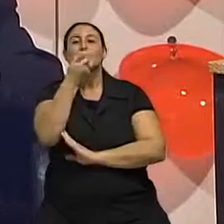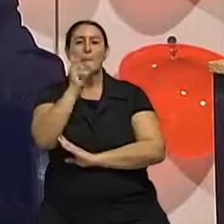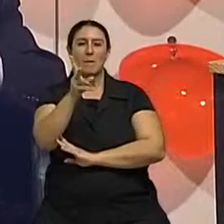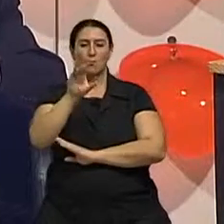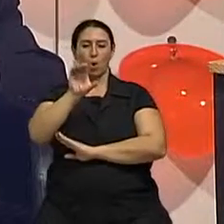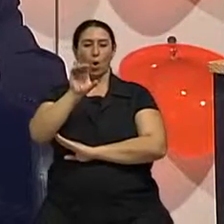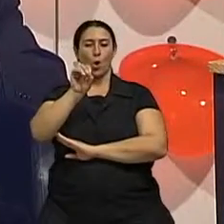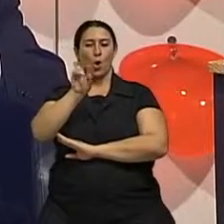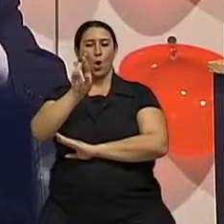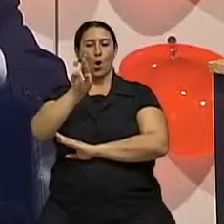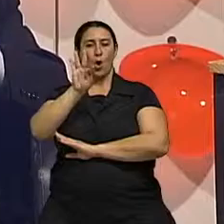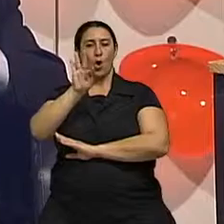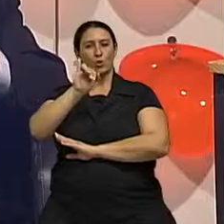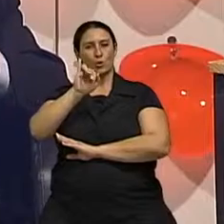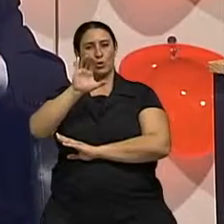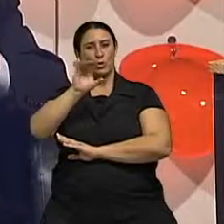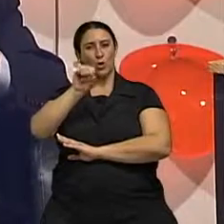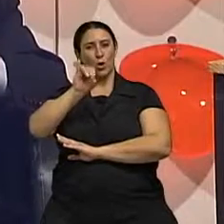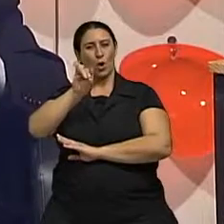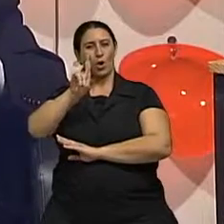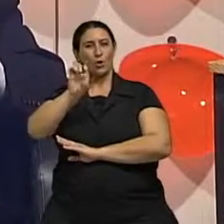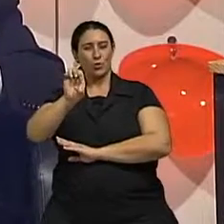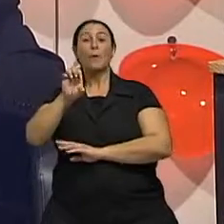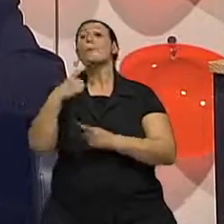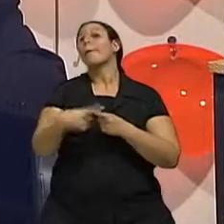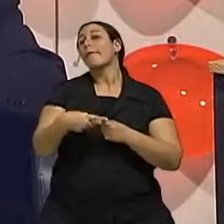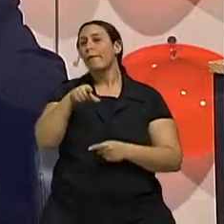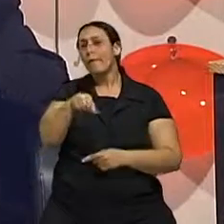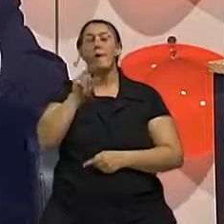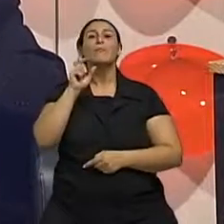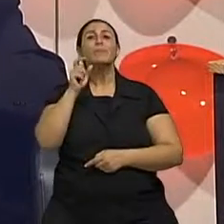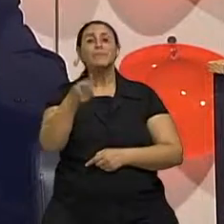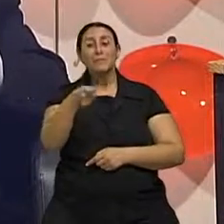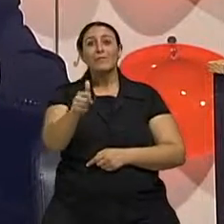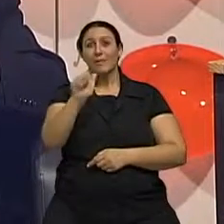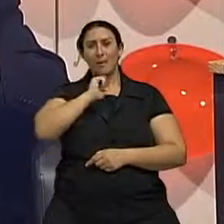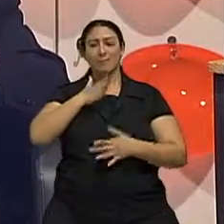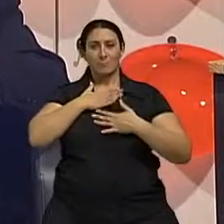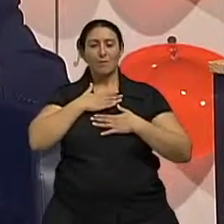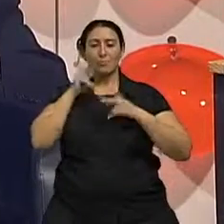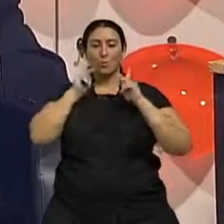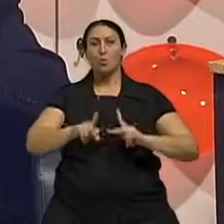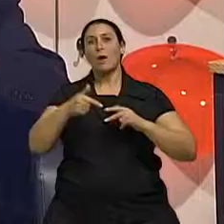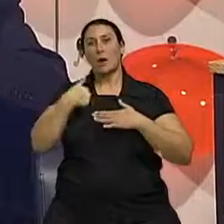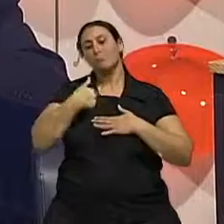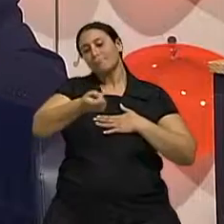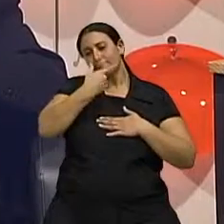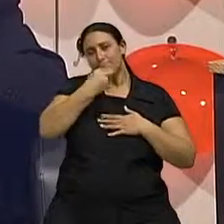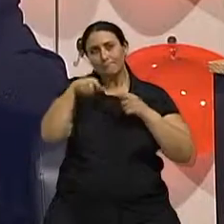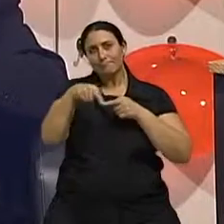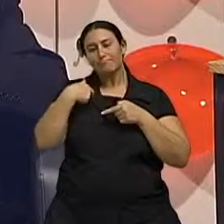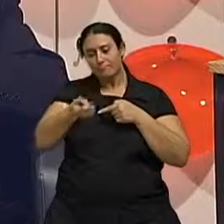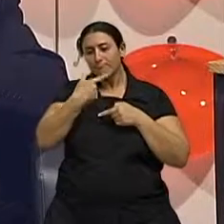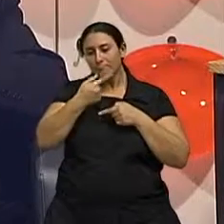tem que ter um certo cuidado, tipo de sutura. Porque como a pele já é uma pele atrófica, uma pele mais